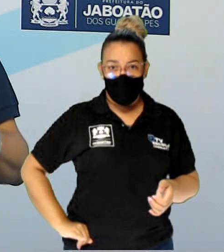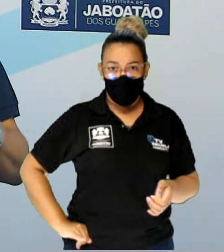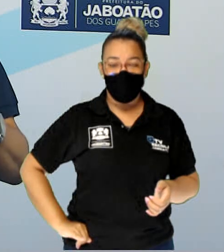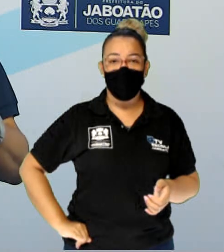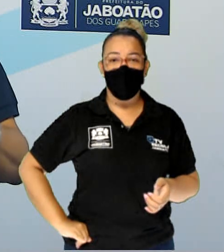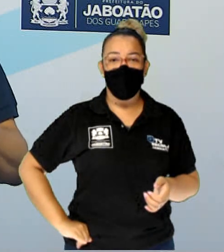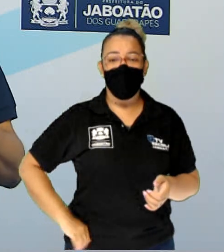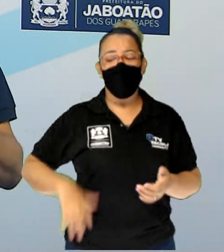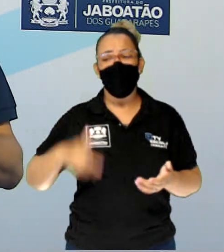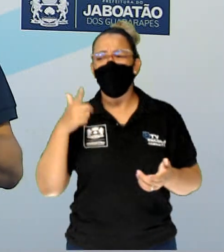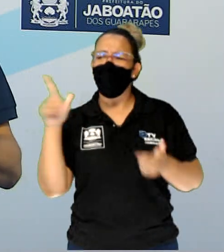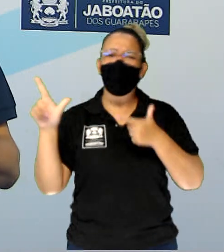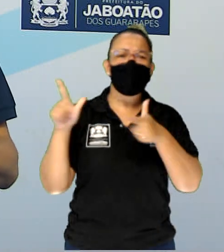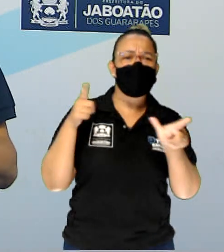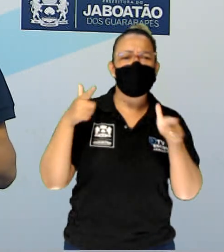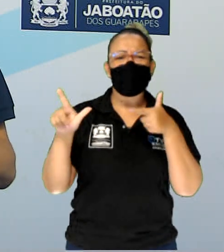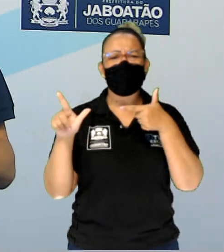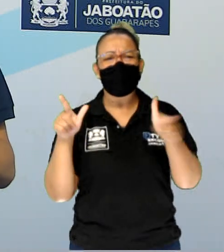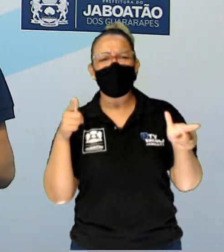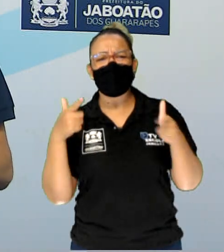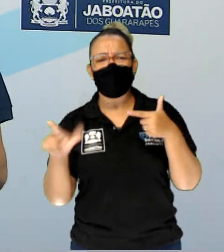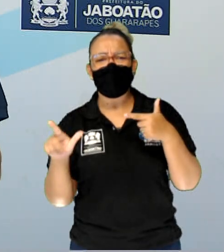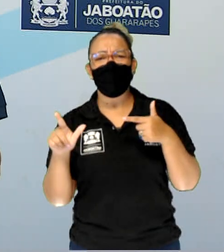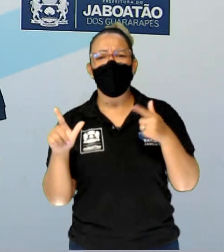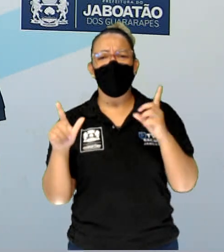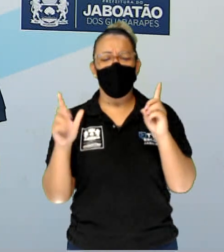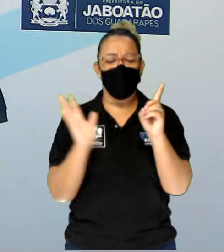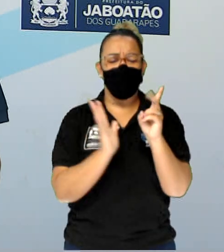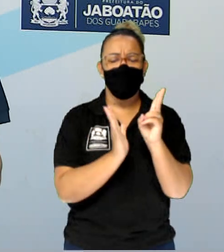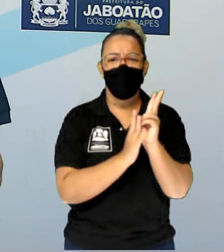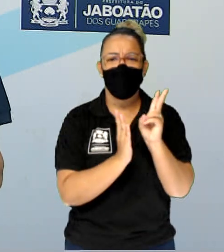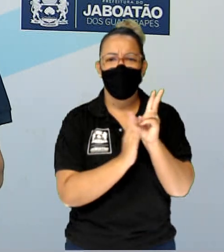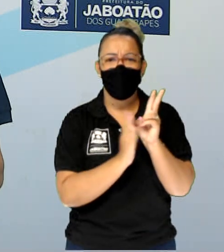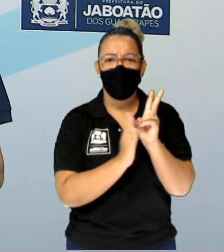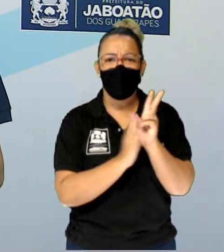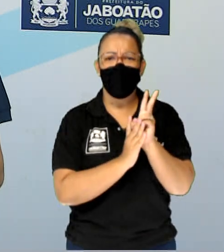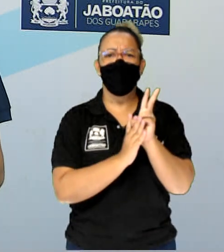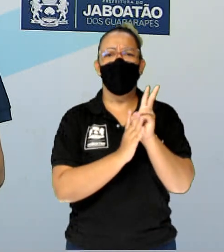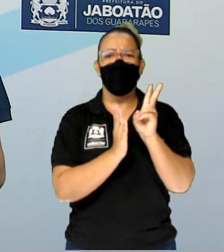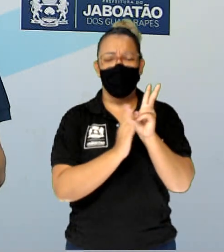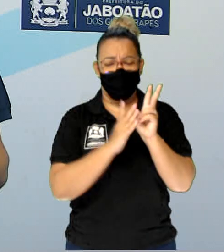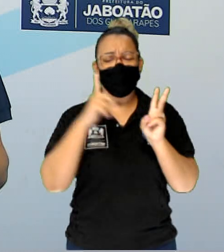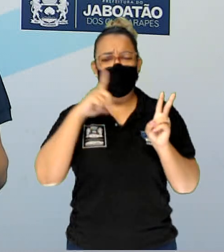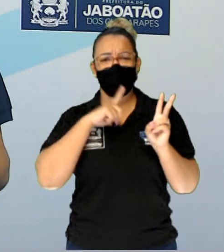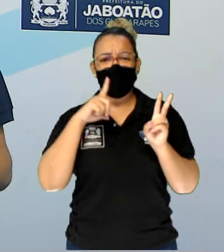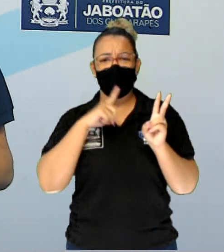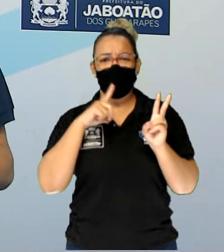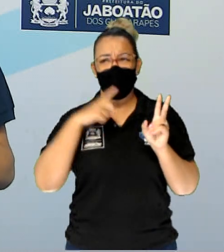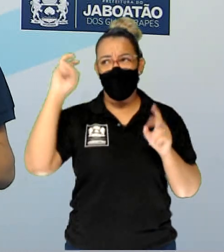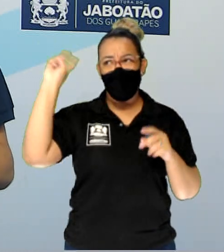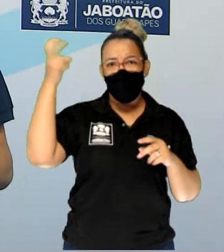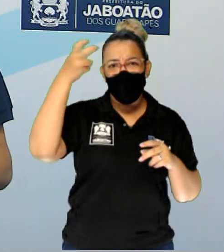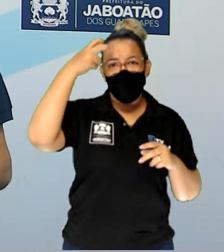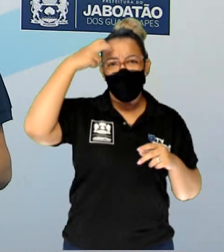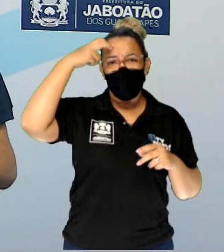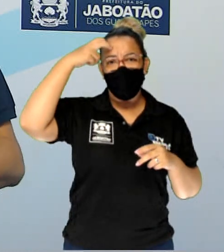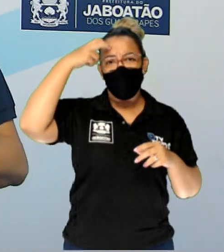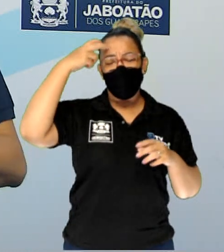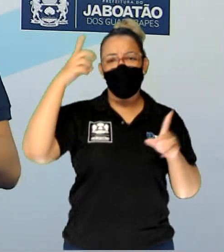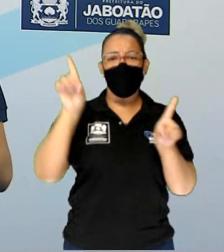menos, digamos assim, civilizadas, do ponto de vista cultural, mas tínhamos